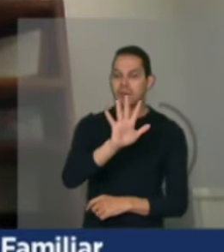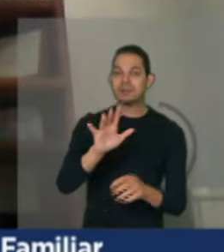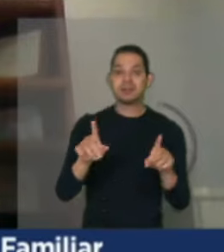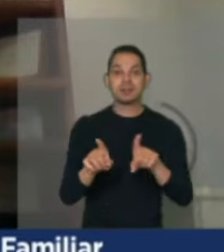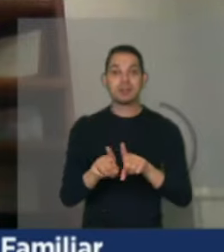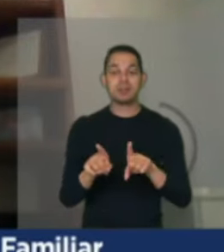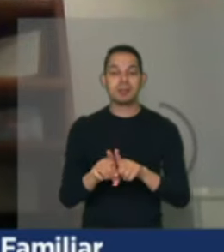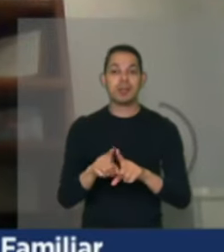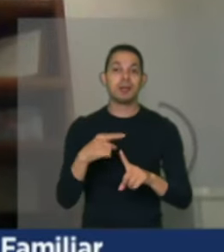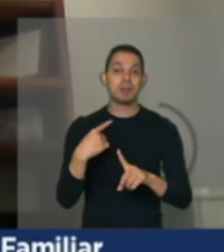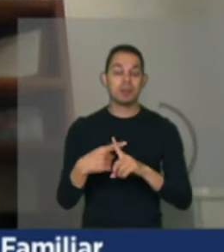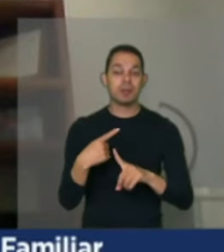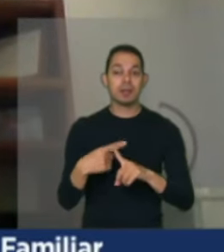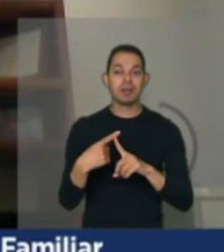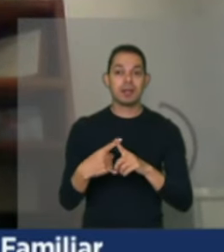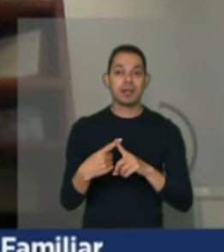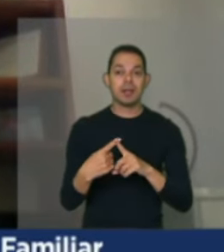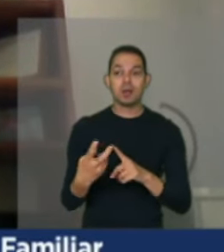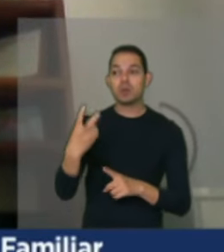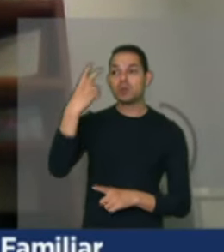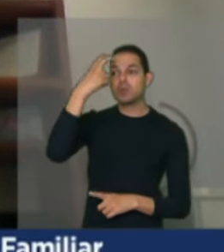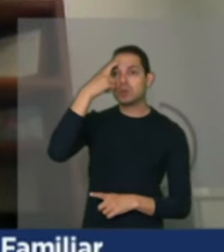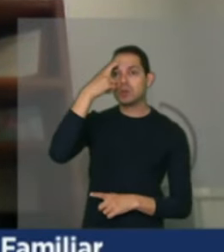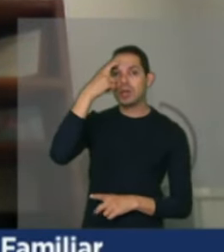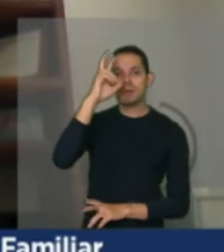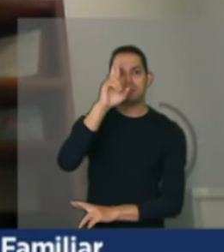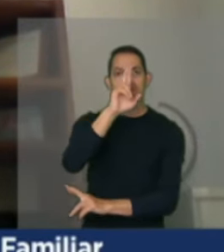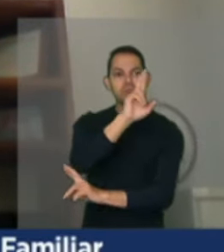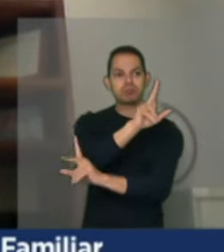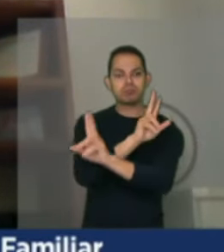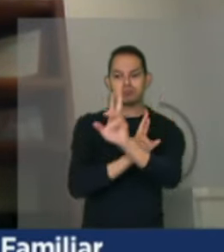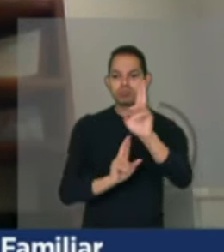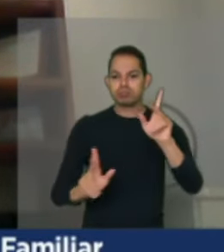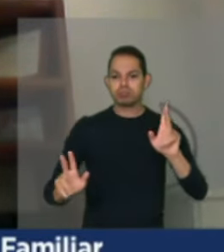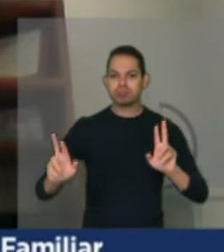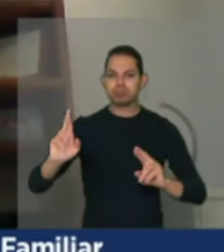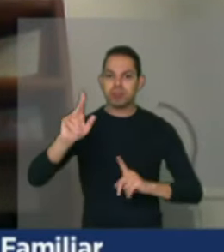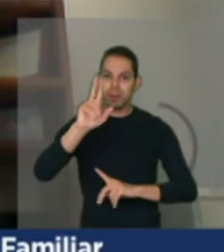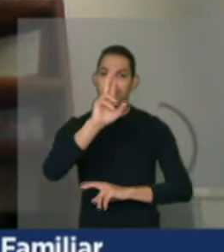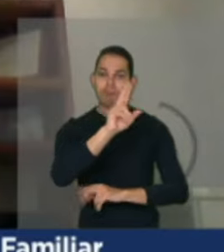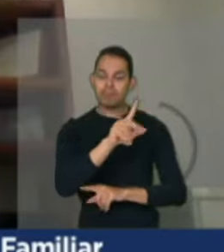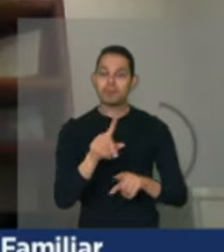as questões culturais, considerando também as questões